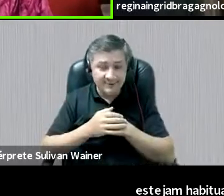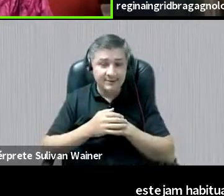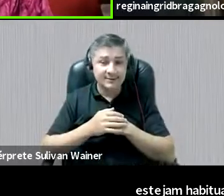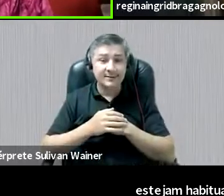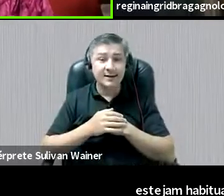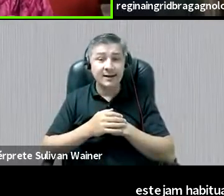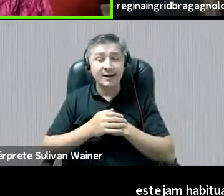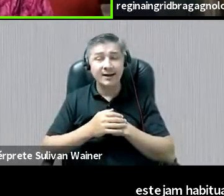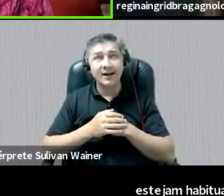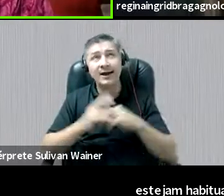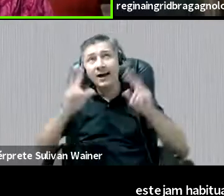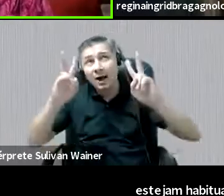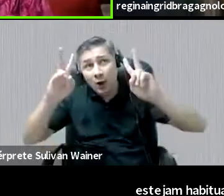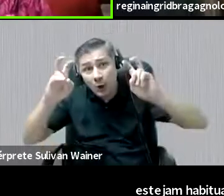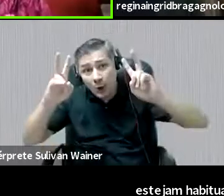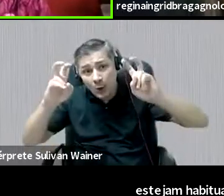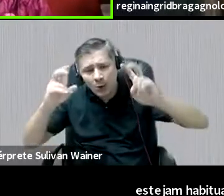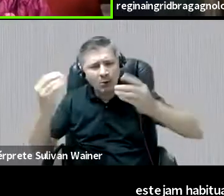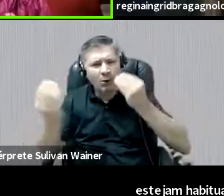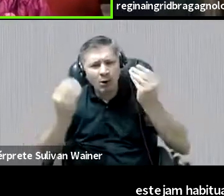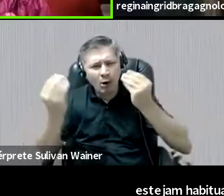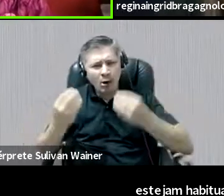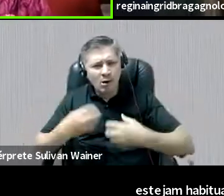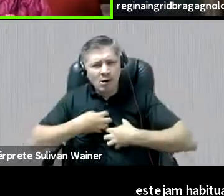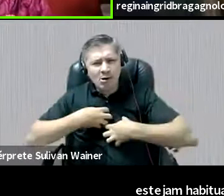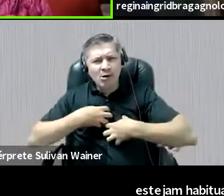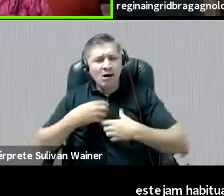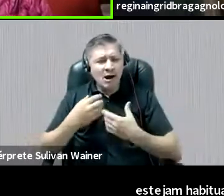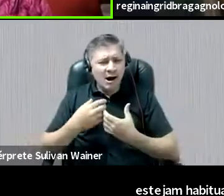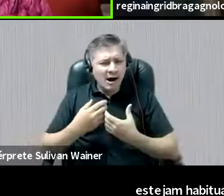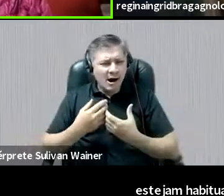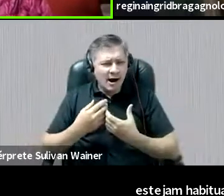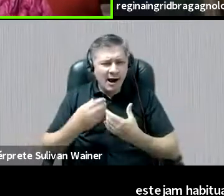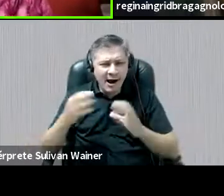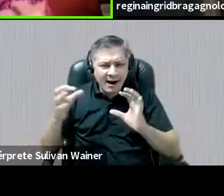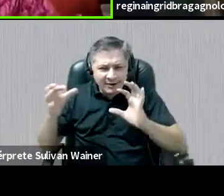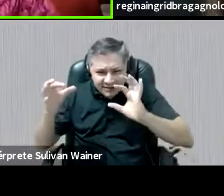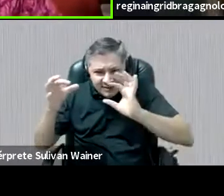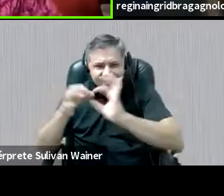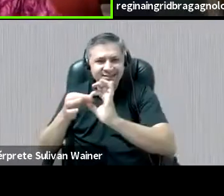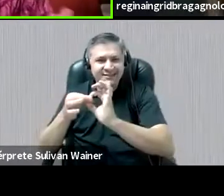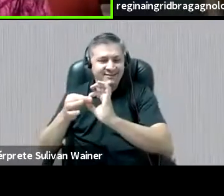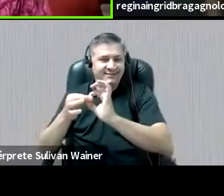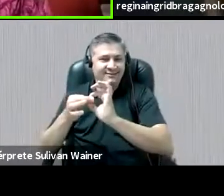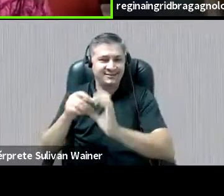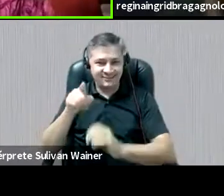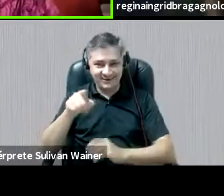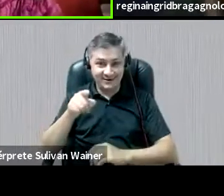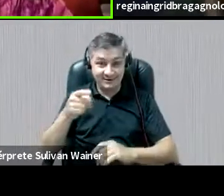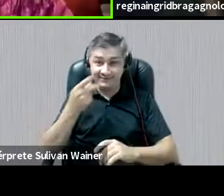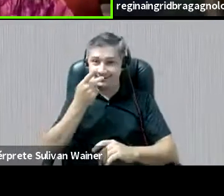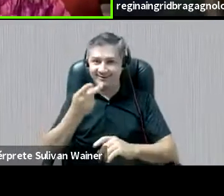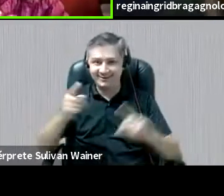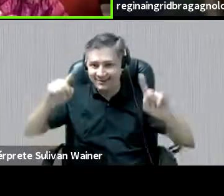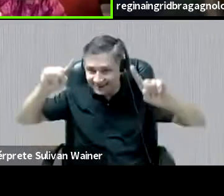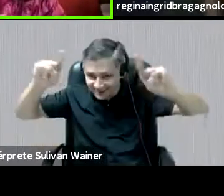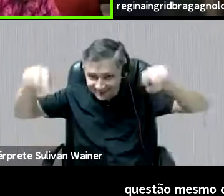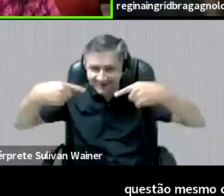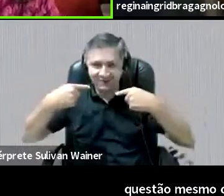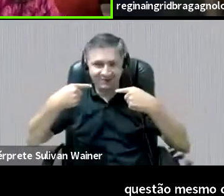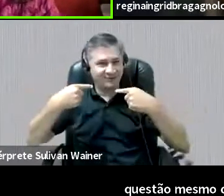mesmo de como você manter, né, o vínculo que você traz, que é um desafio, mas talvez